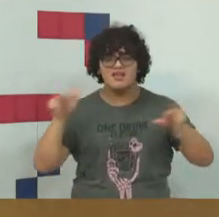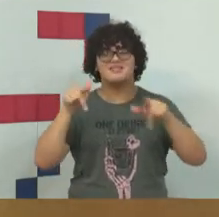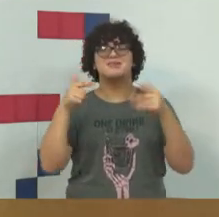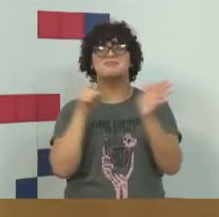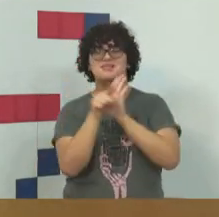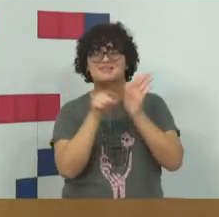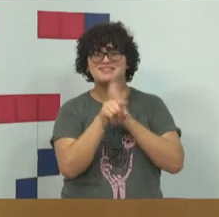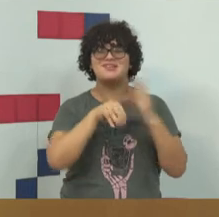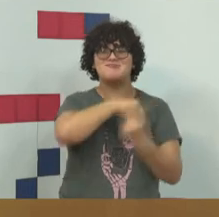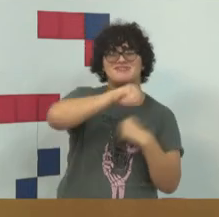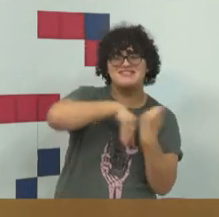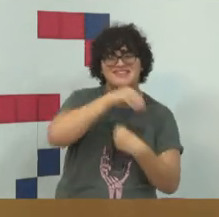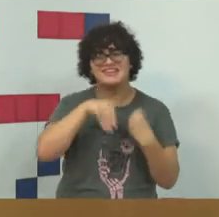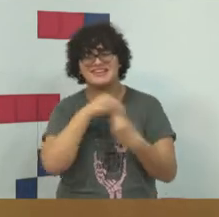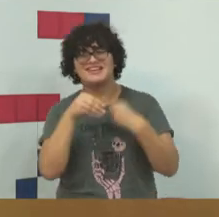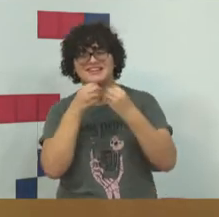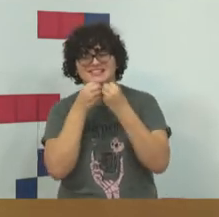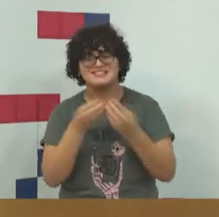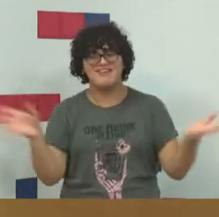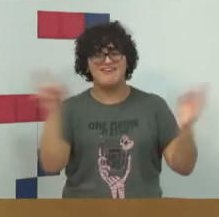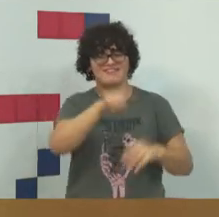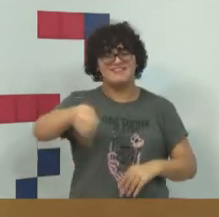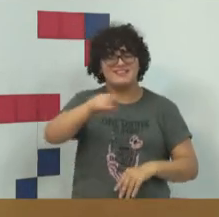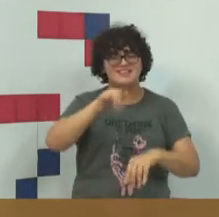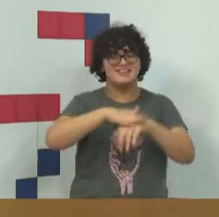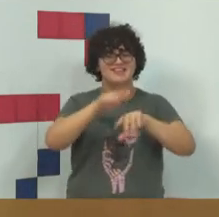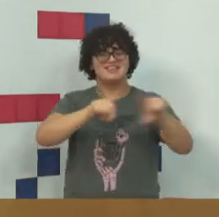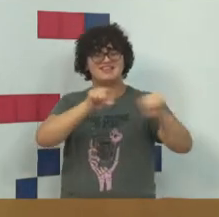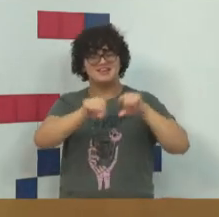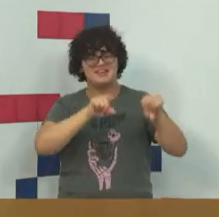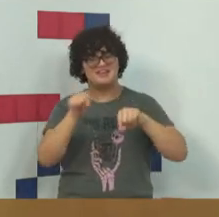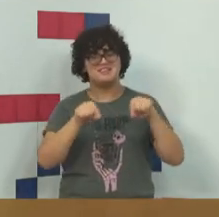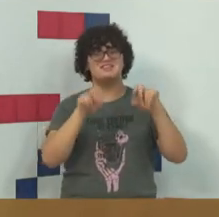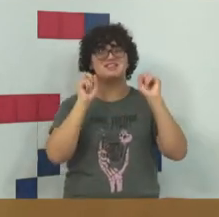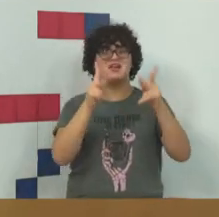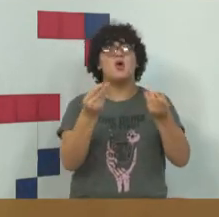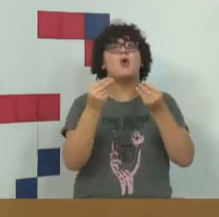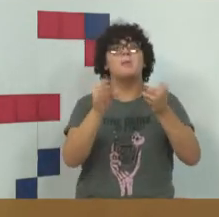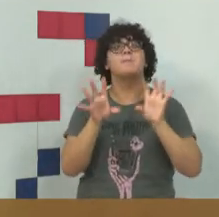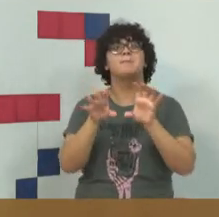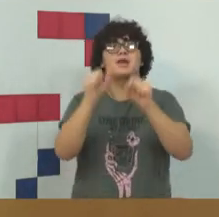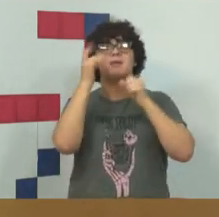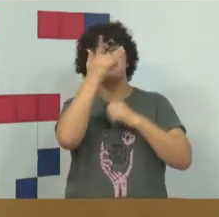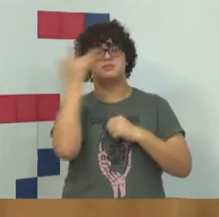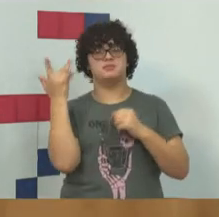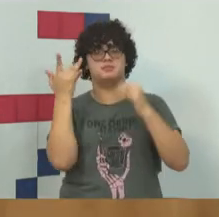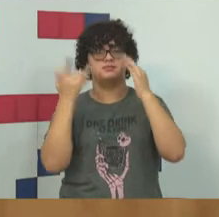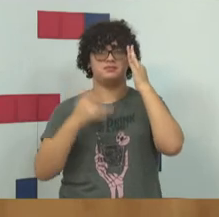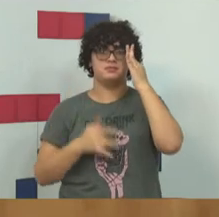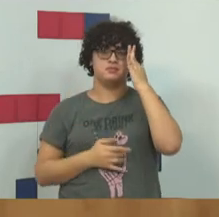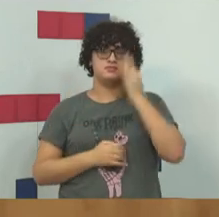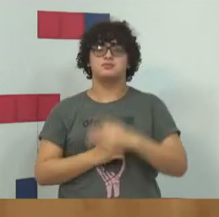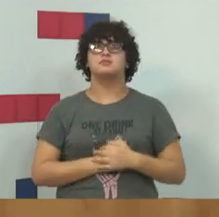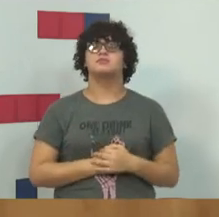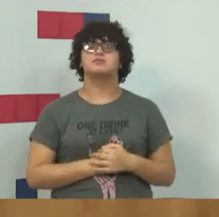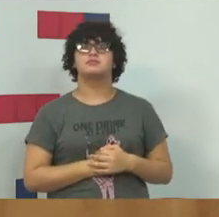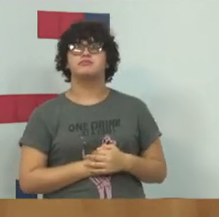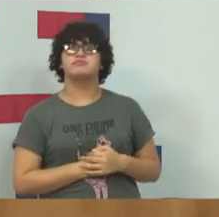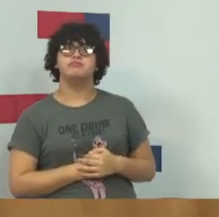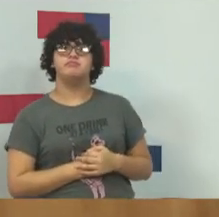relacionando aqui, elas querem perguntar uma coisa, como pegar esses caras? Bom, eu vou começar